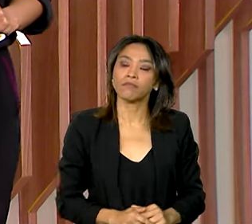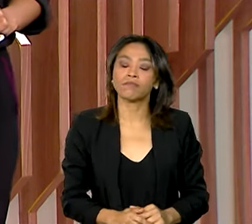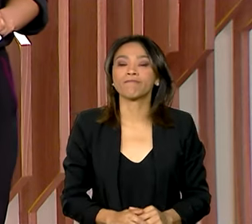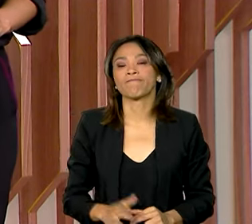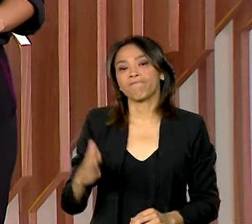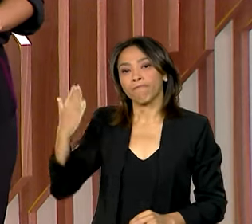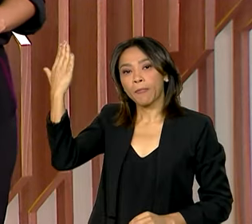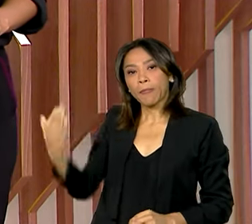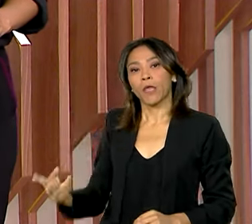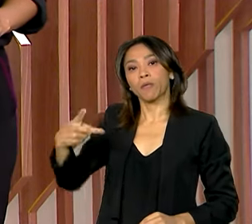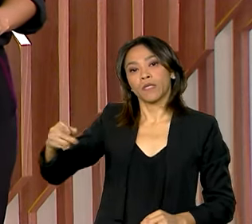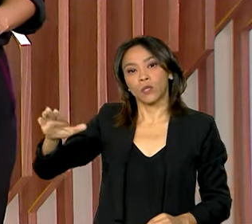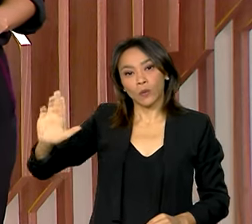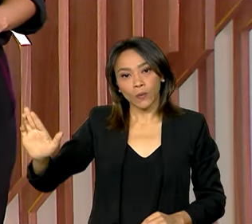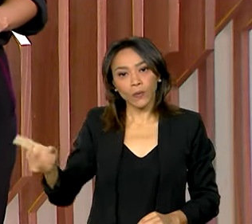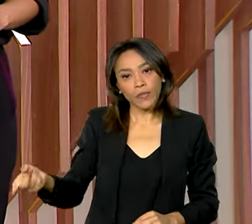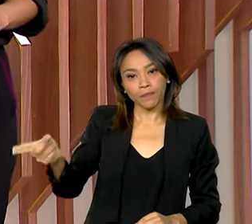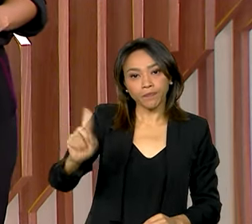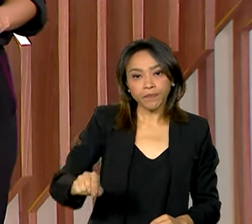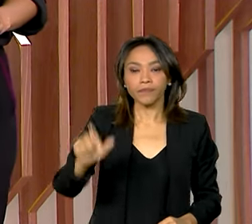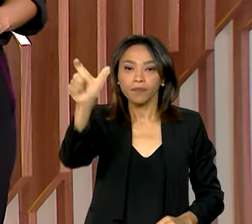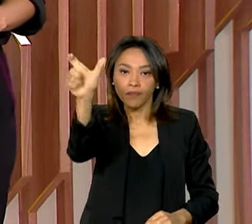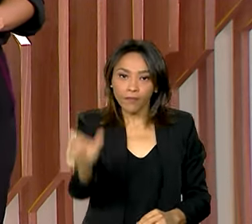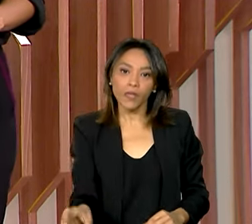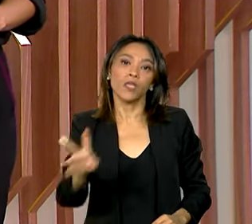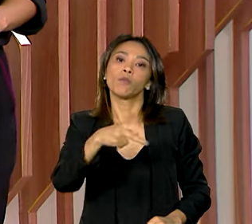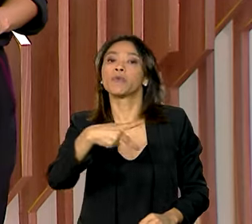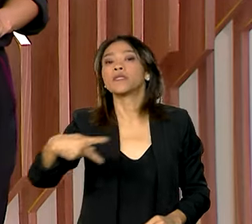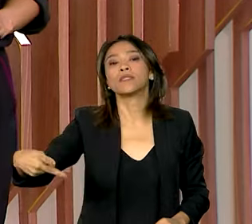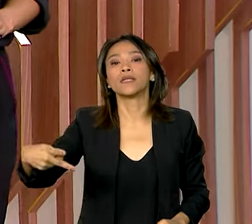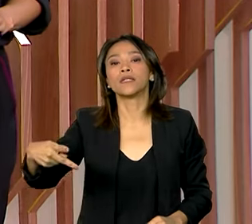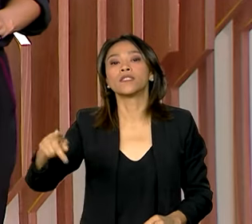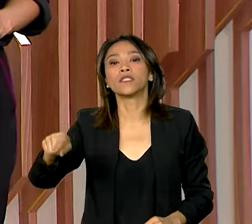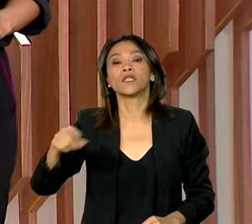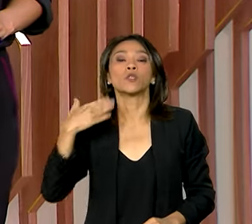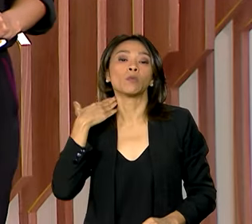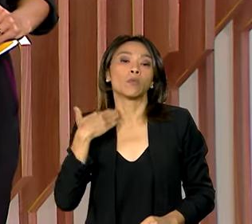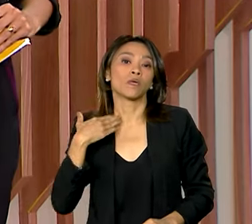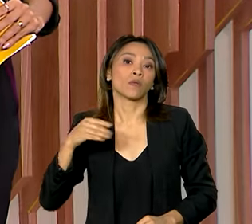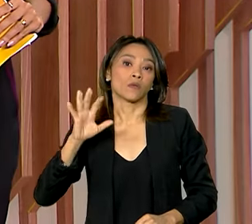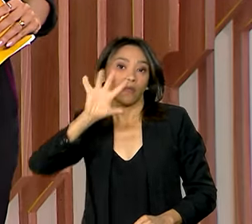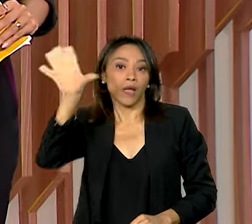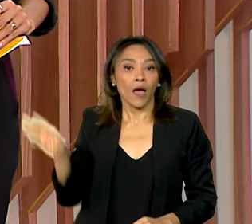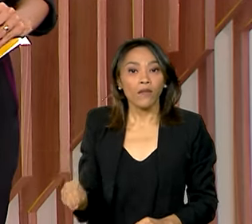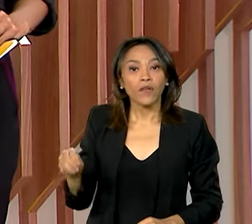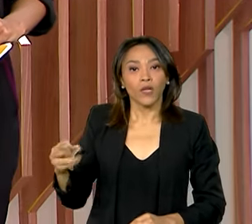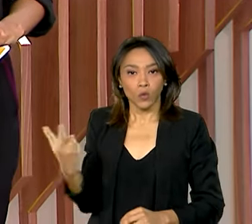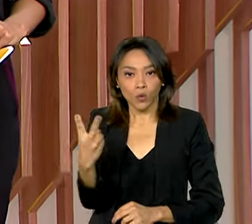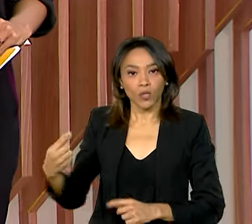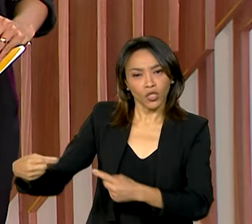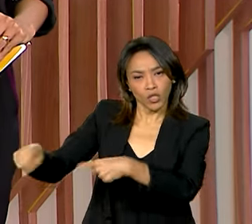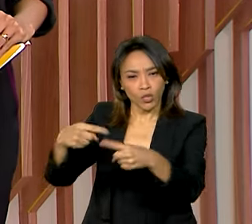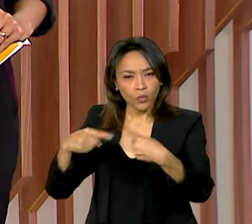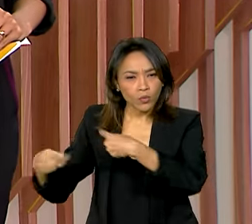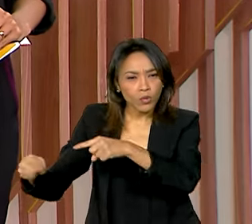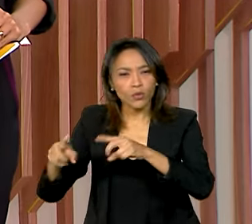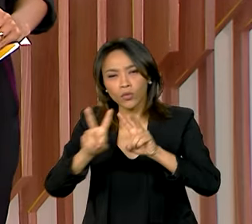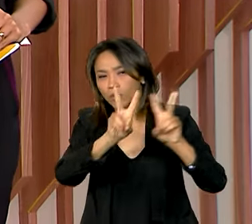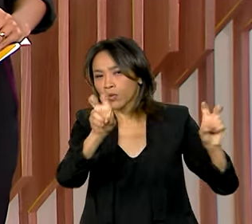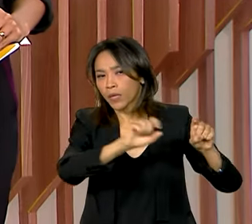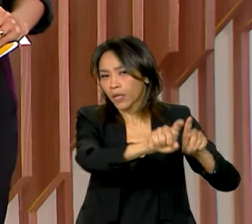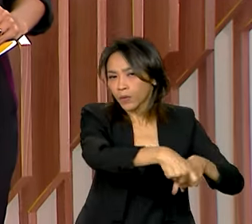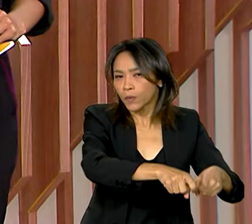presidente Lula Lula e o presidente do Banco de Desenvolvimento da África discutiram ações em áreas como agricultura,